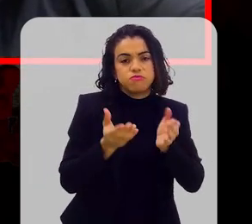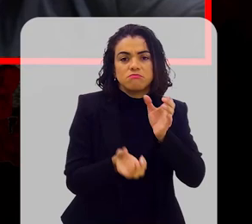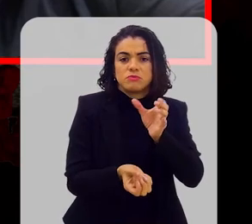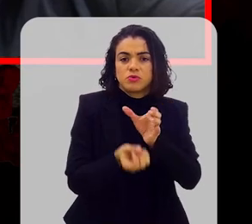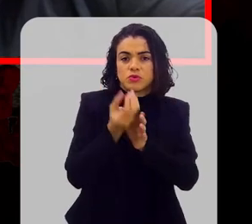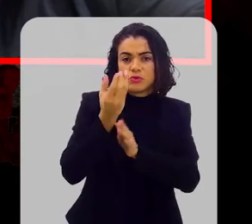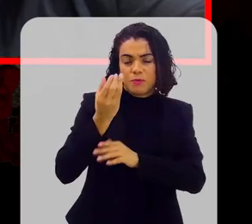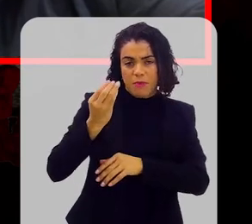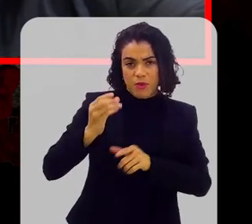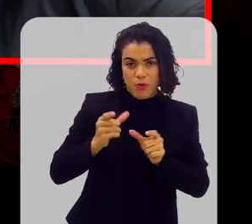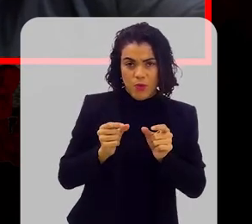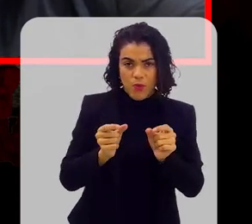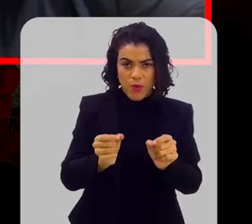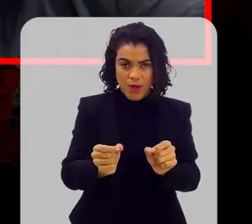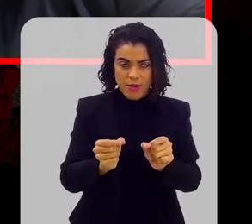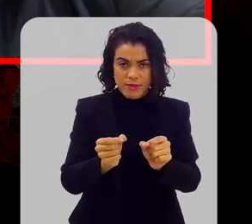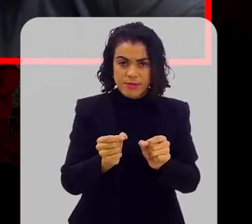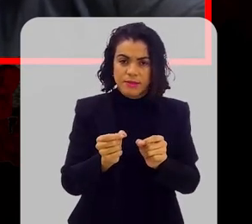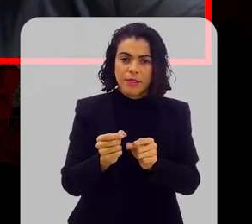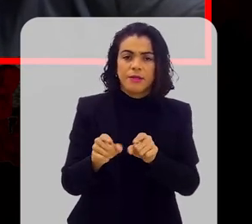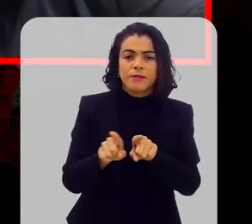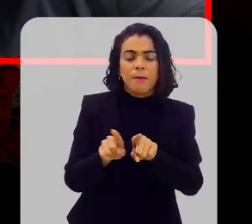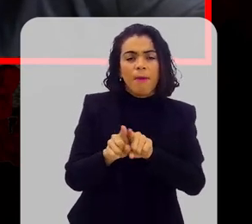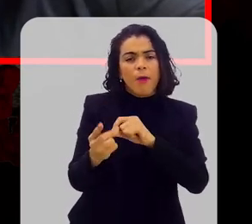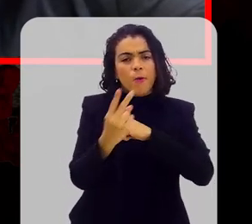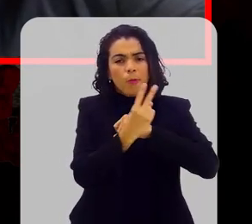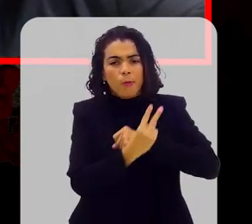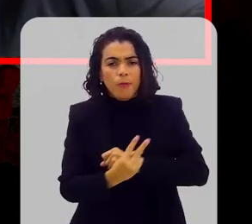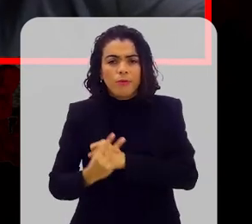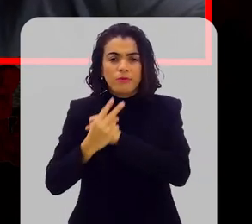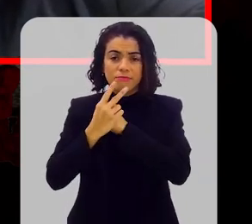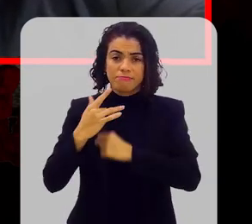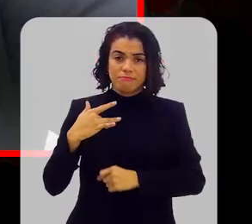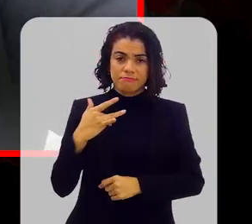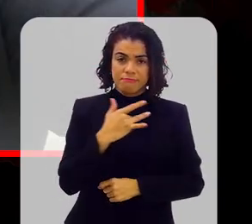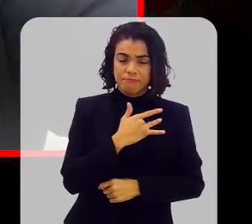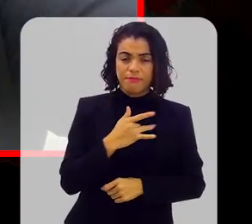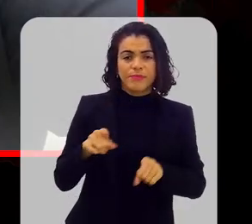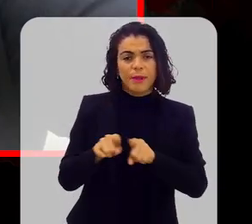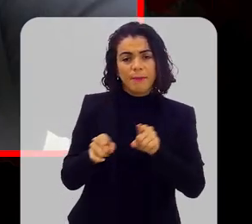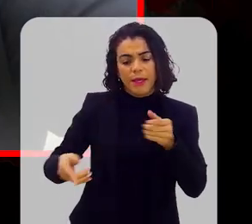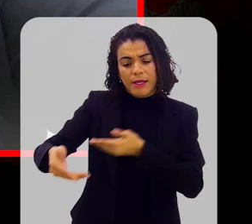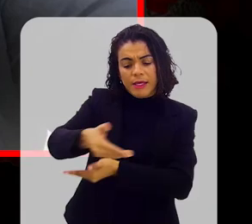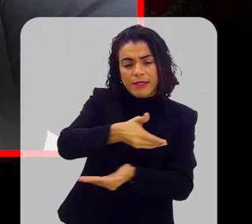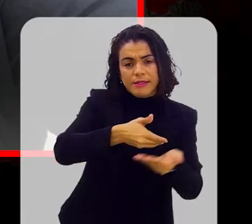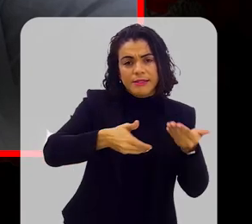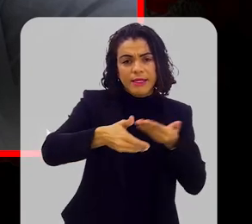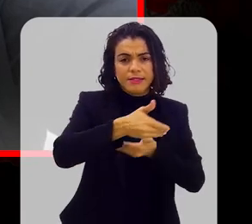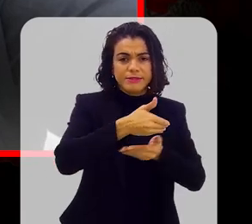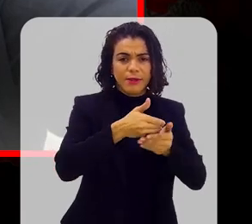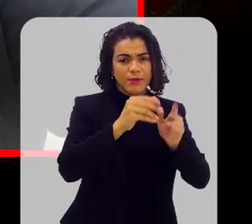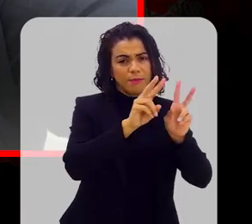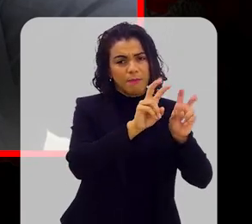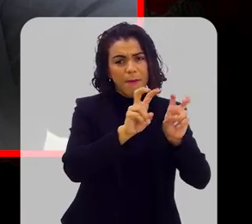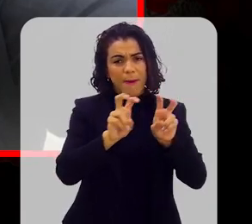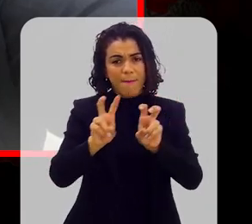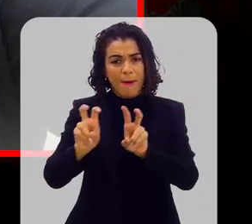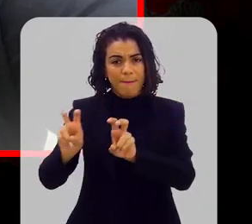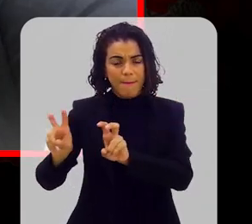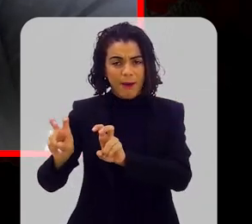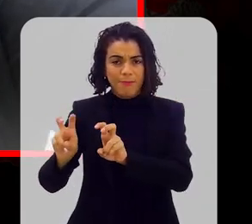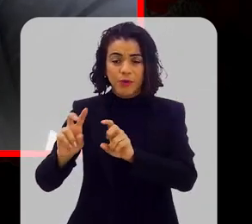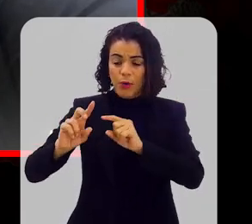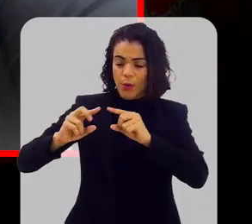exposição do indivíduo, da sua postura em relação ao cuidado da sua saúde e a interação desses fatores com a genética da pessoa.